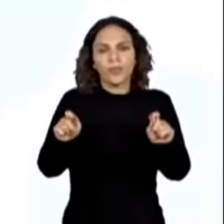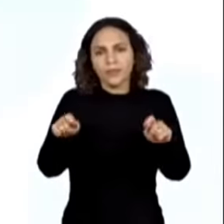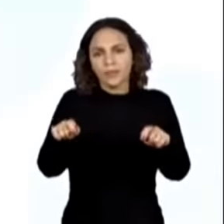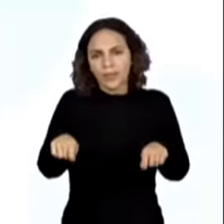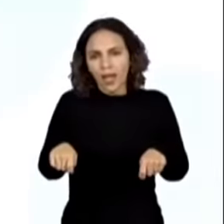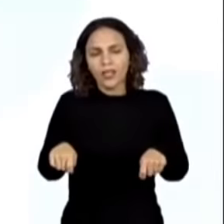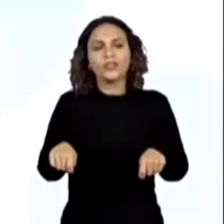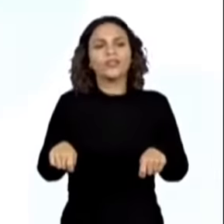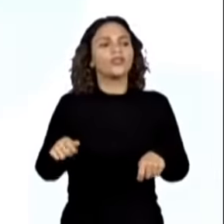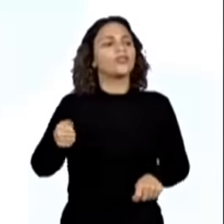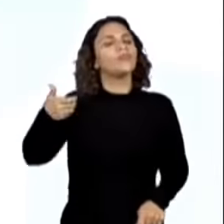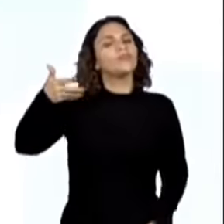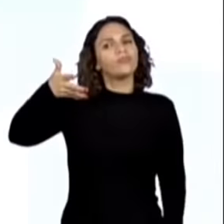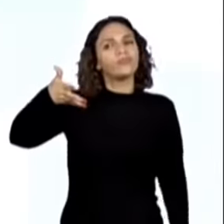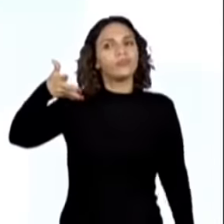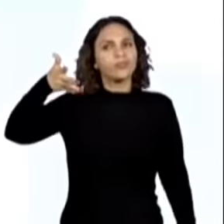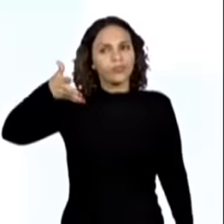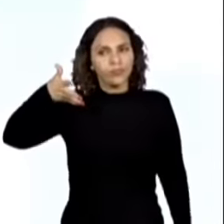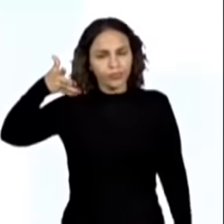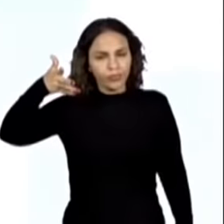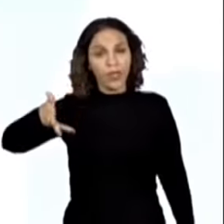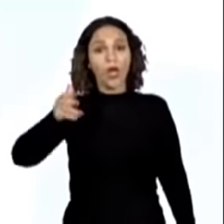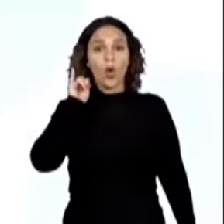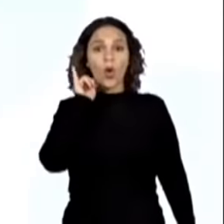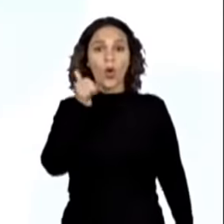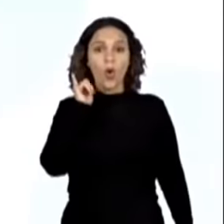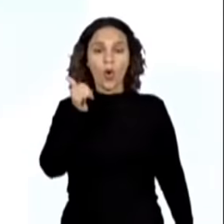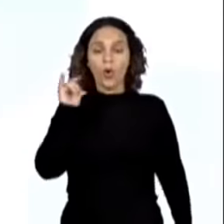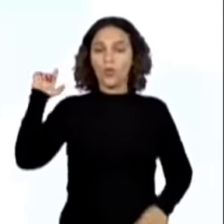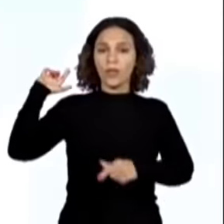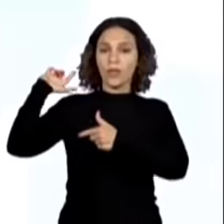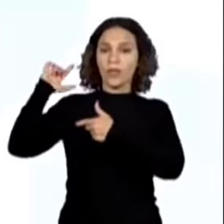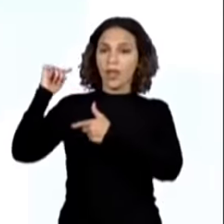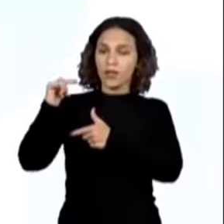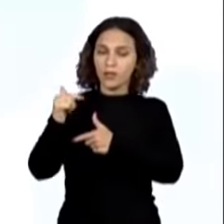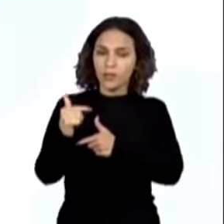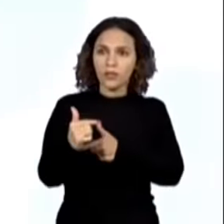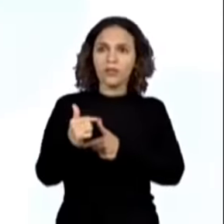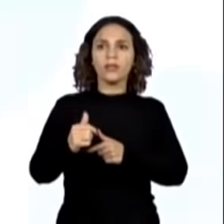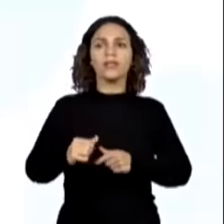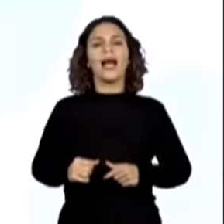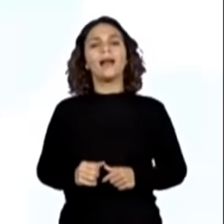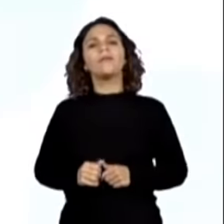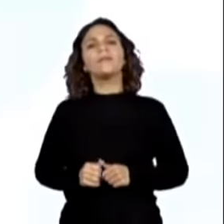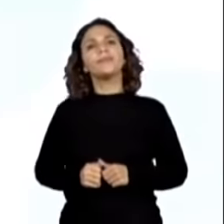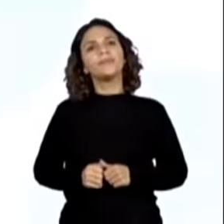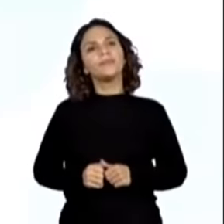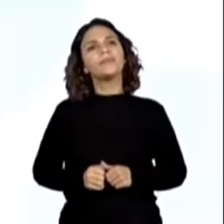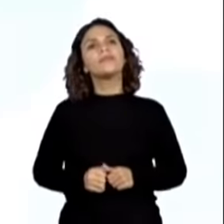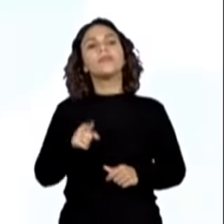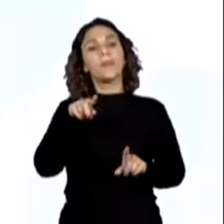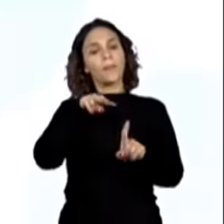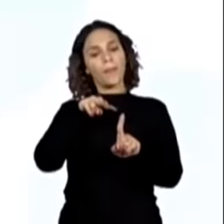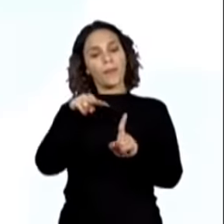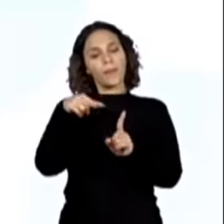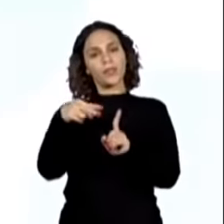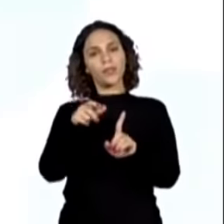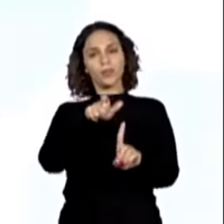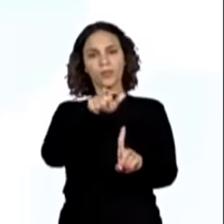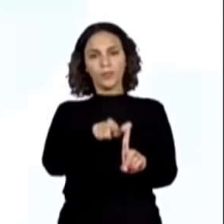discursivas em contos tradicionais, narrados a partir do ponto de vista de um personagem.